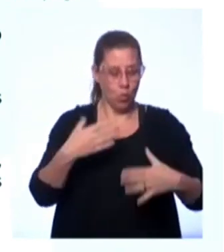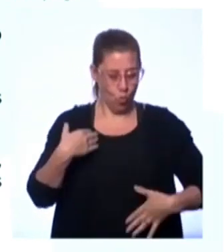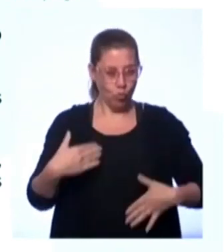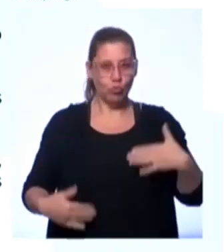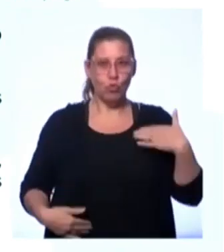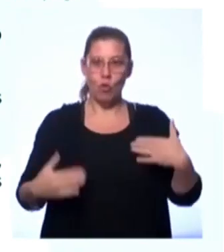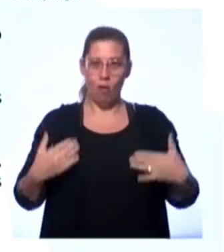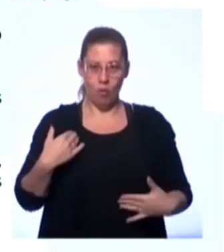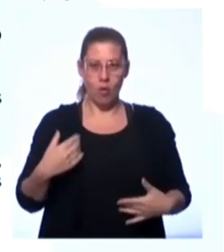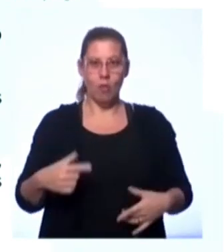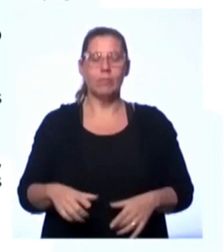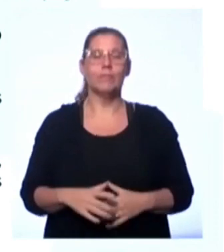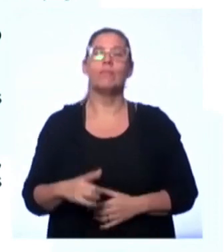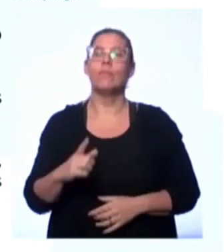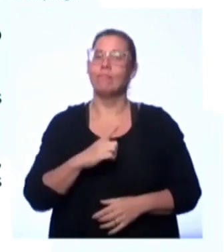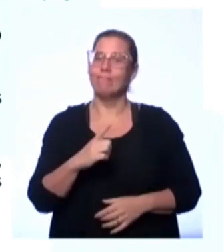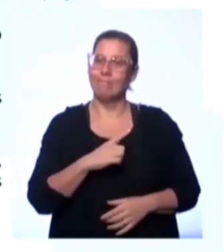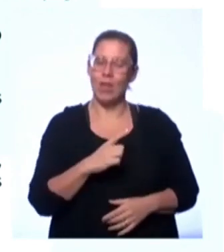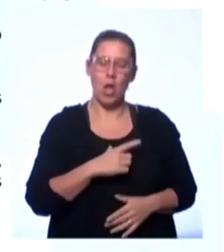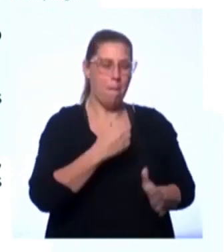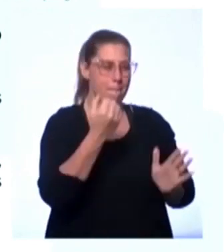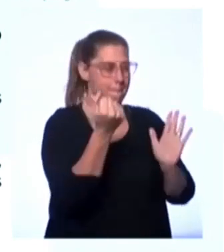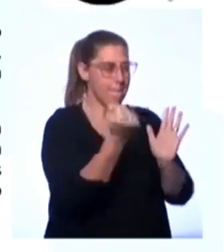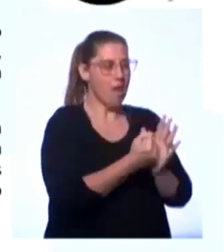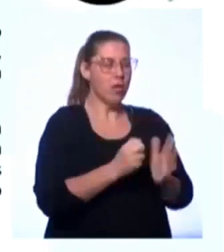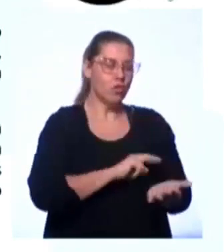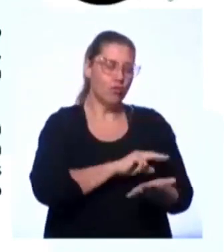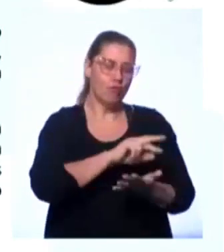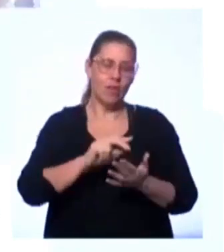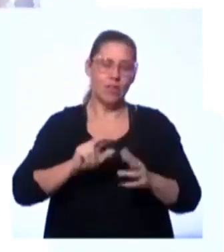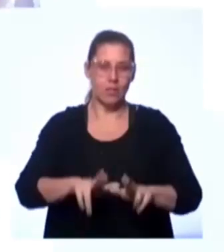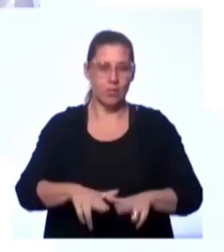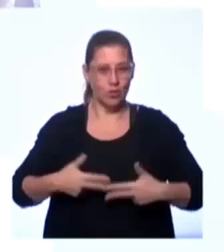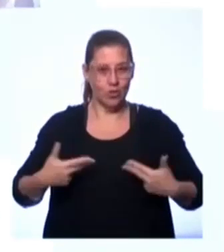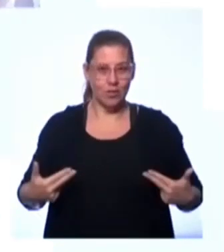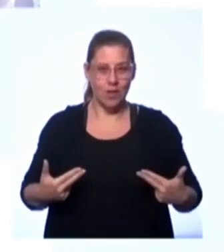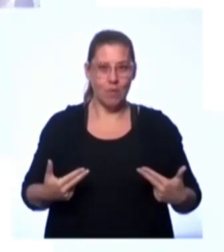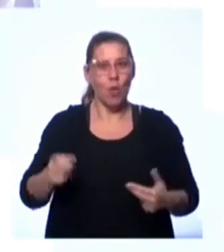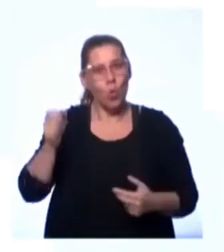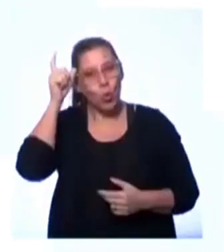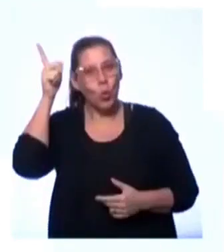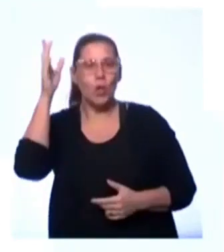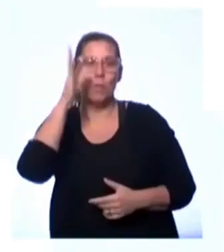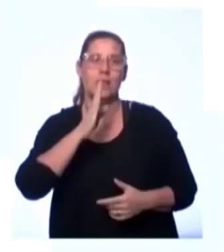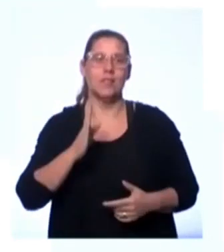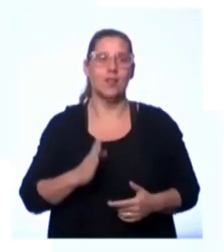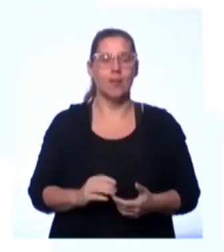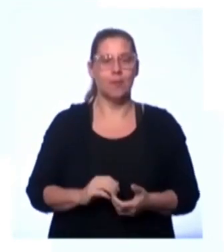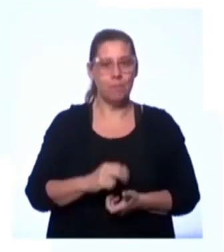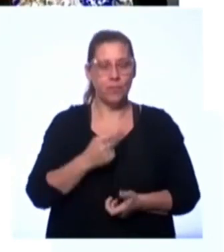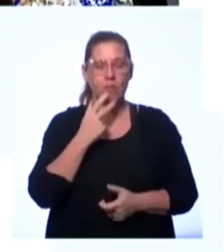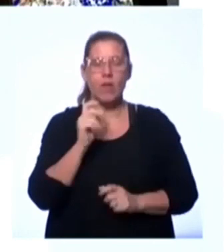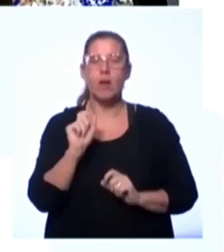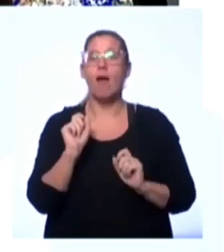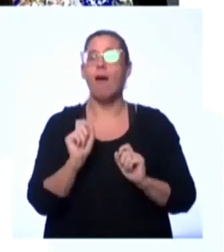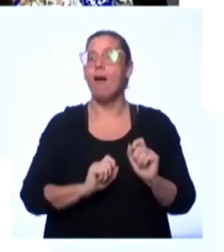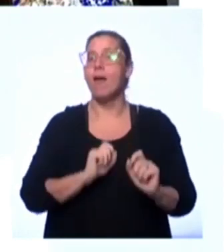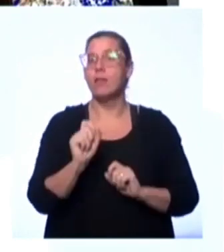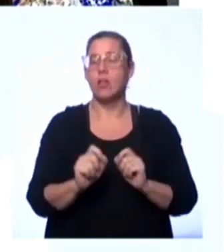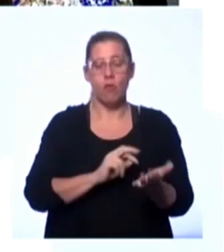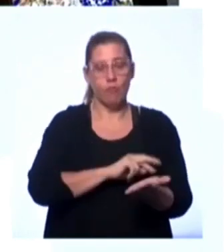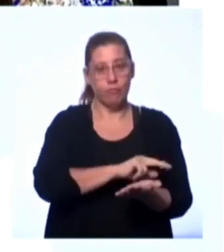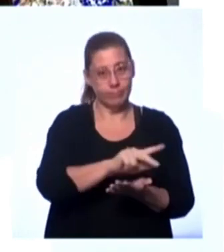as marcas das diferentes etnias que compõem a cultura brasileira. Então, falando ainda um pouco sobre essa